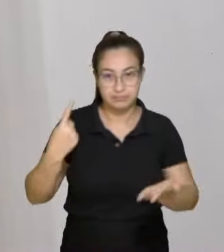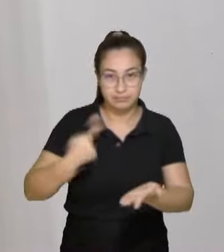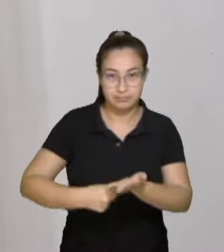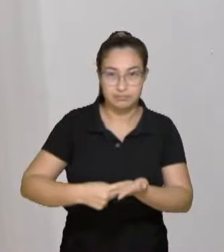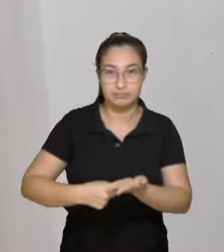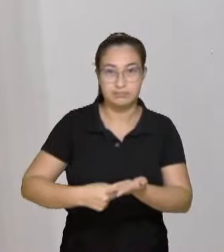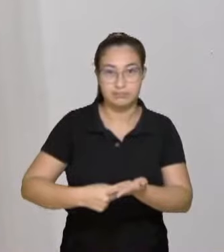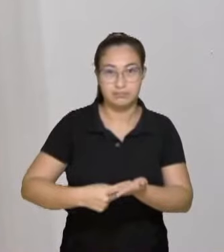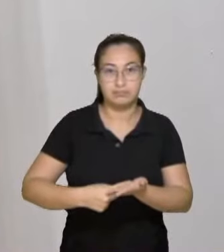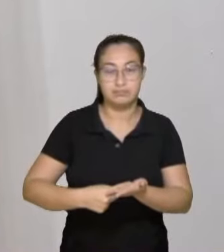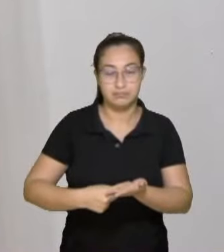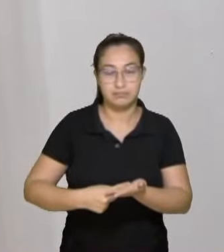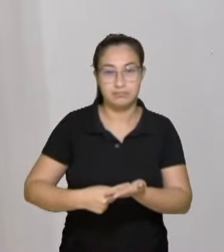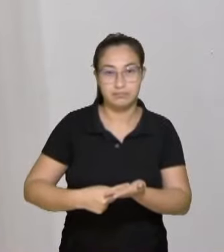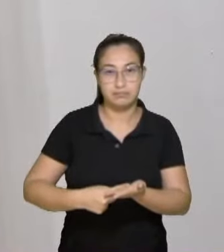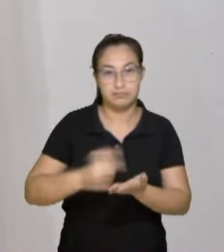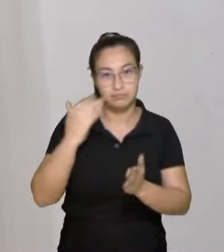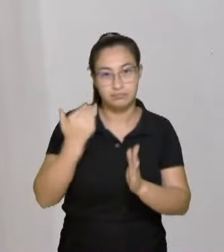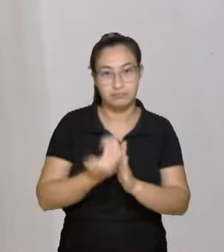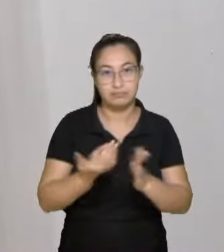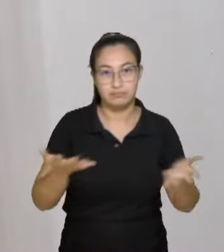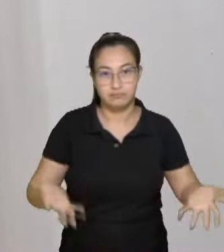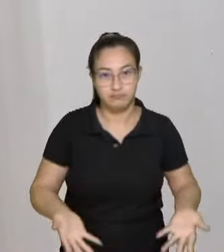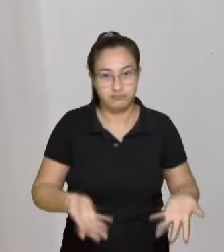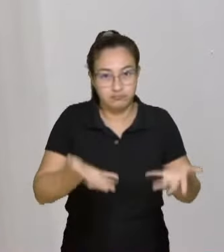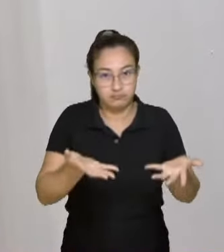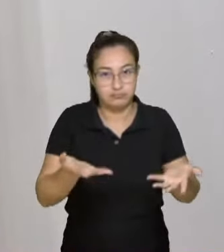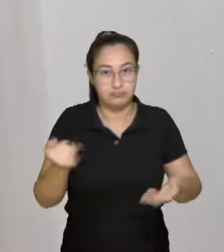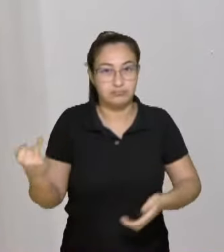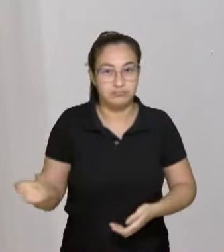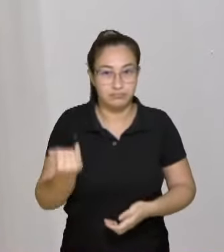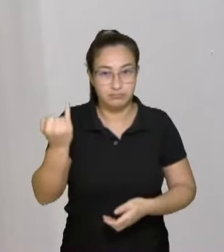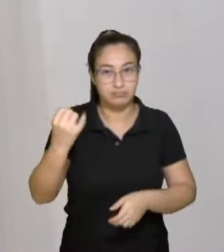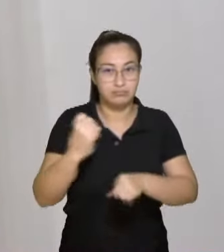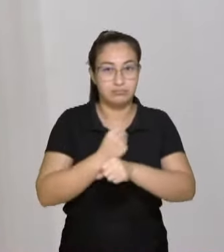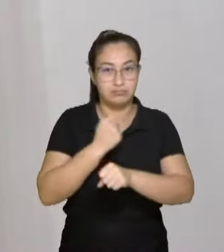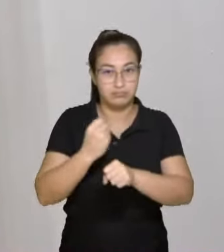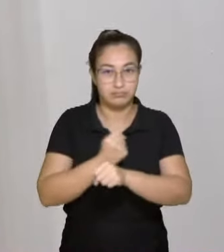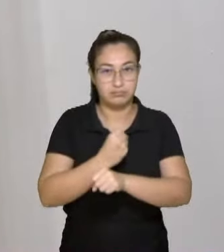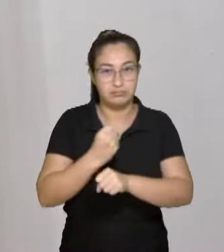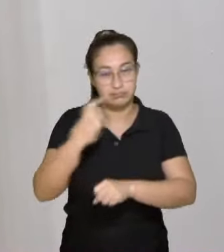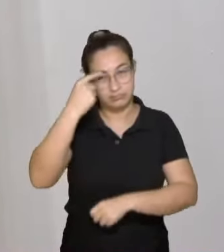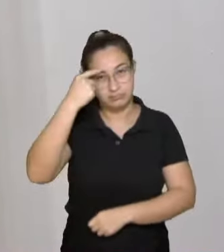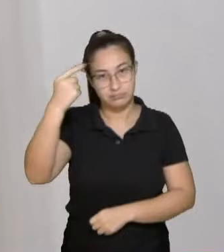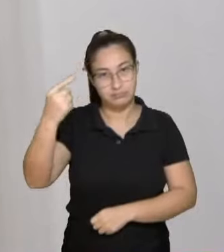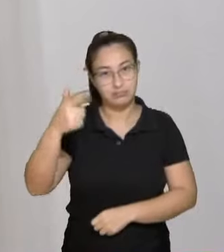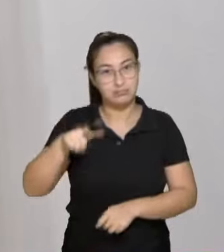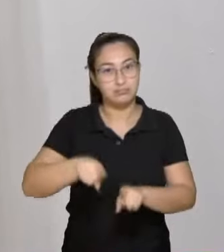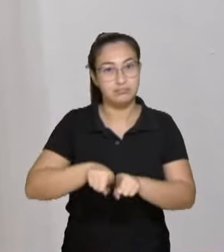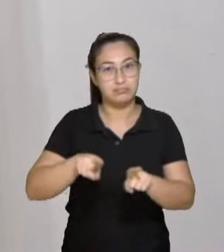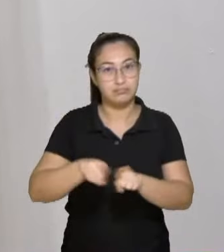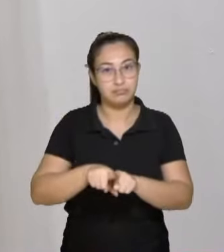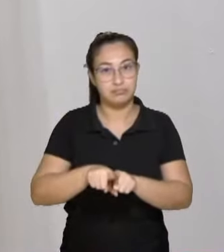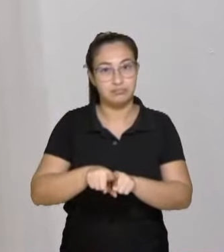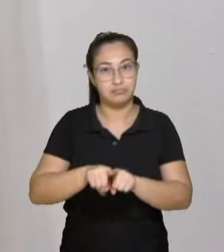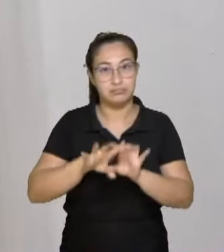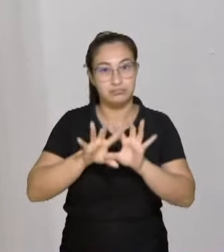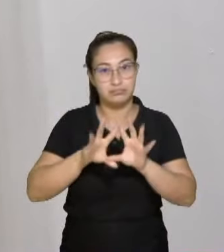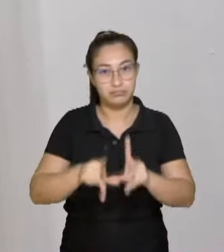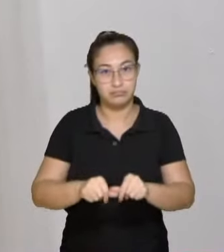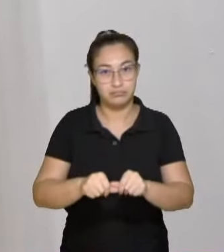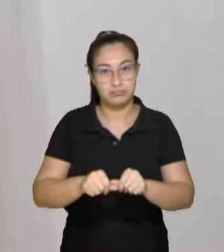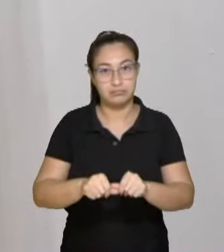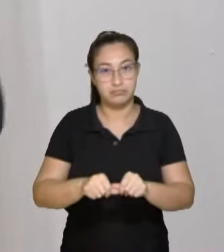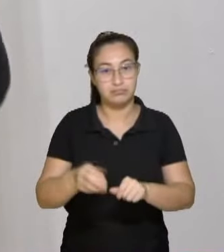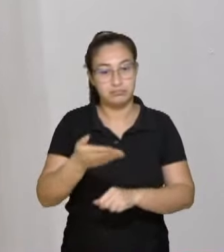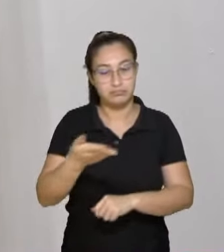compromisso, exaltando a importância dessa obra, lembrando a todos os